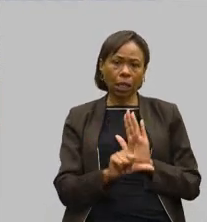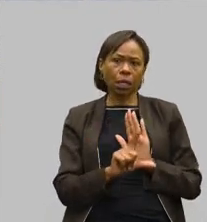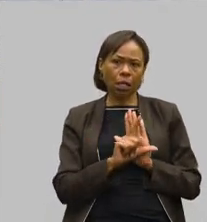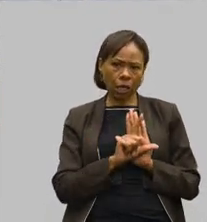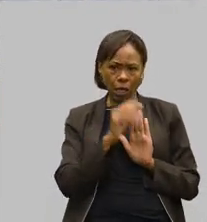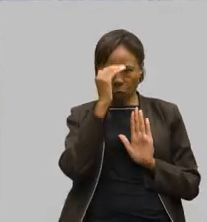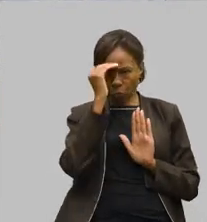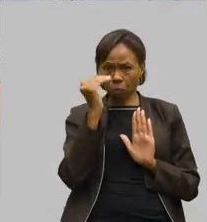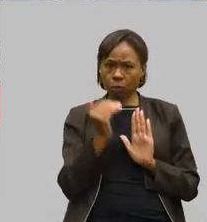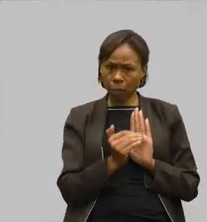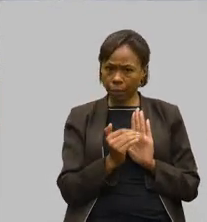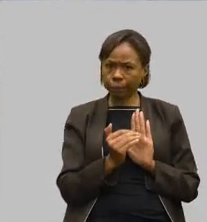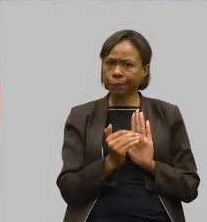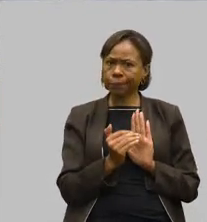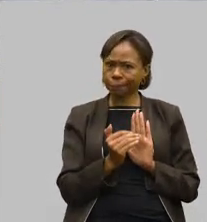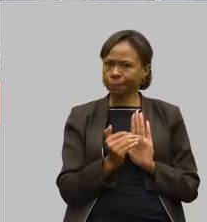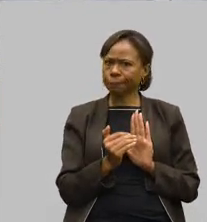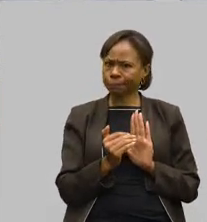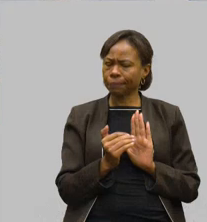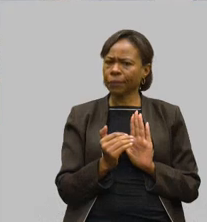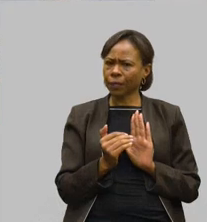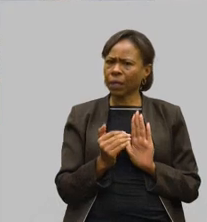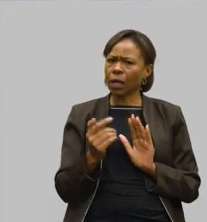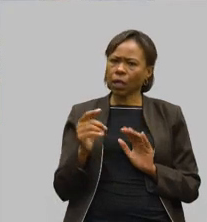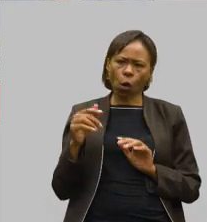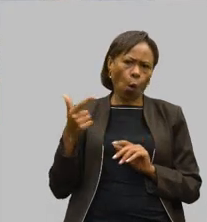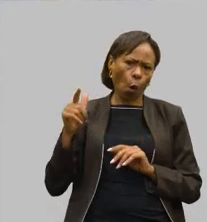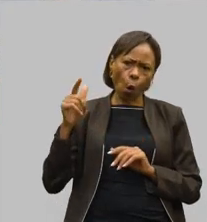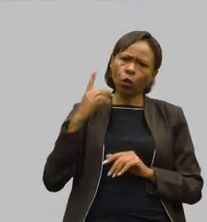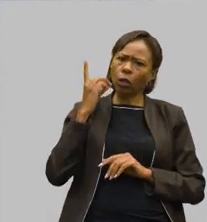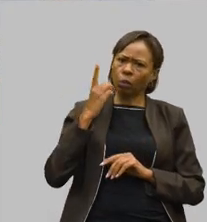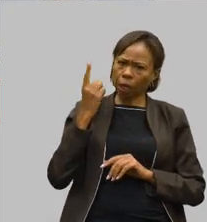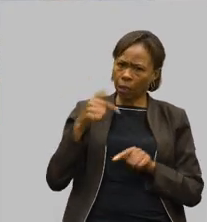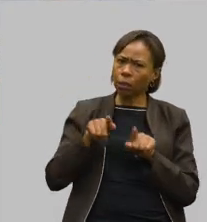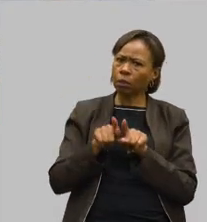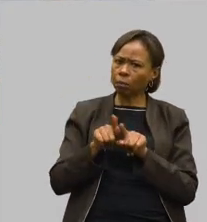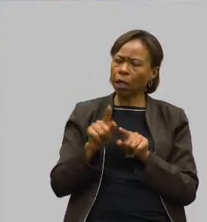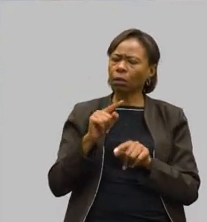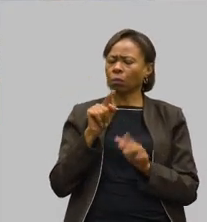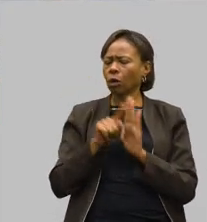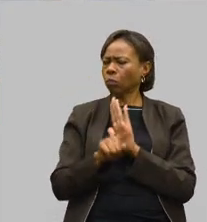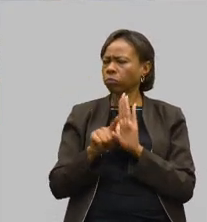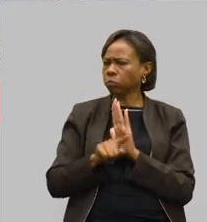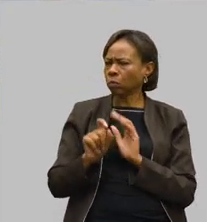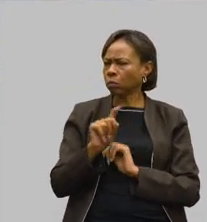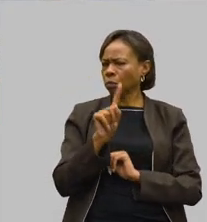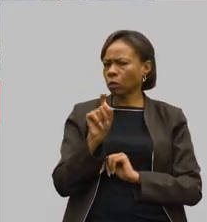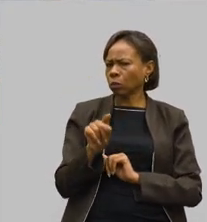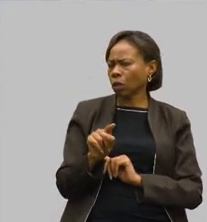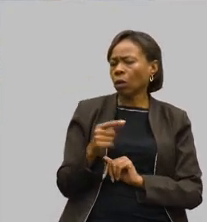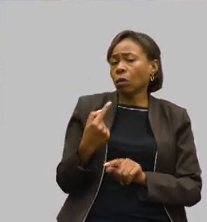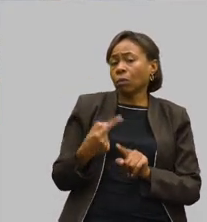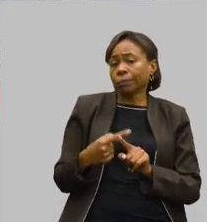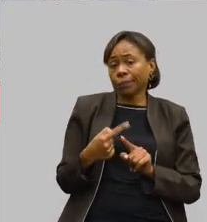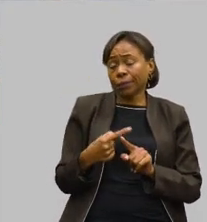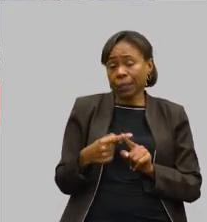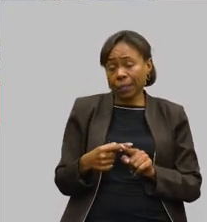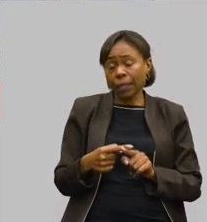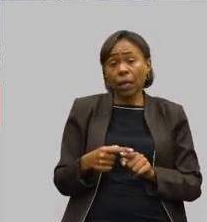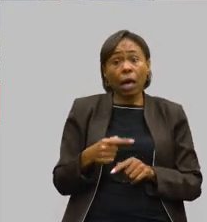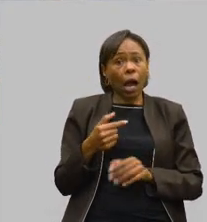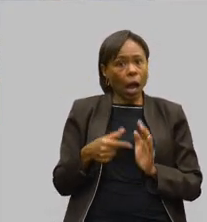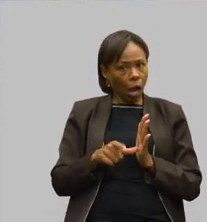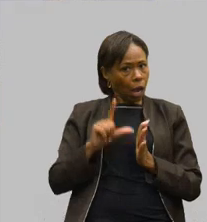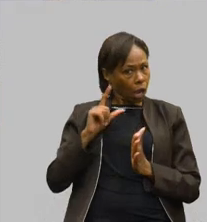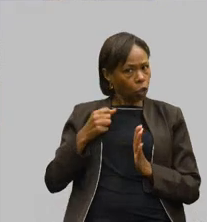questionada, não só por mim, mas por outros deputados aqui da casa, porque foi uma importante luta